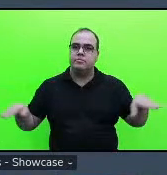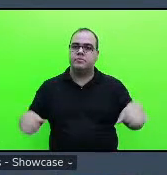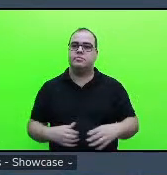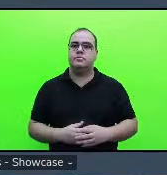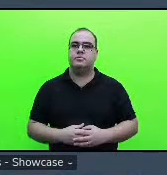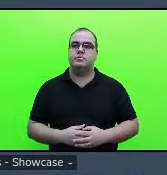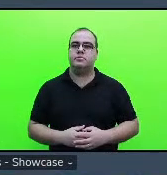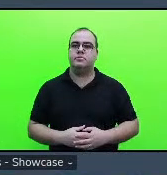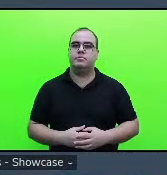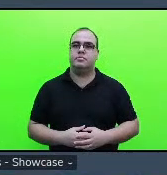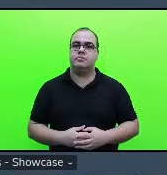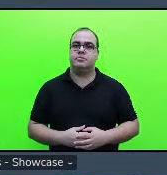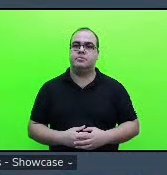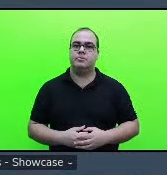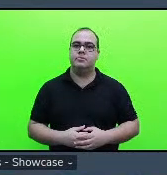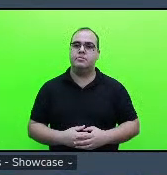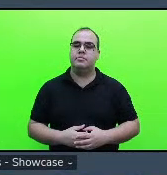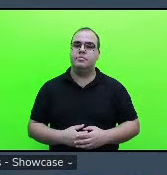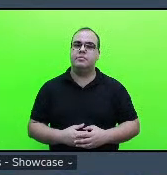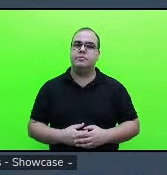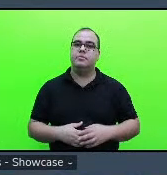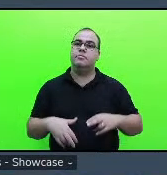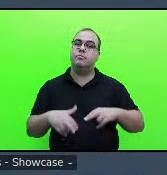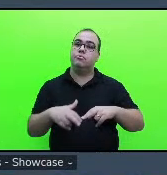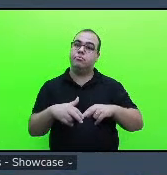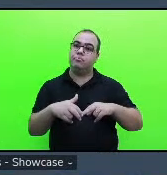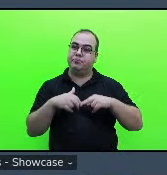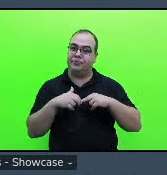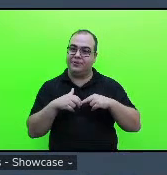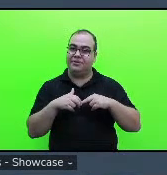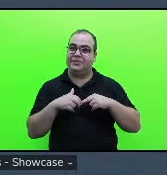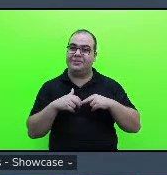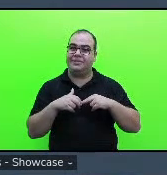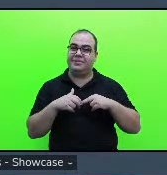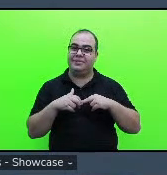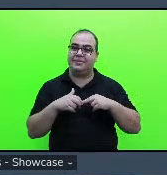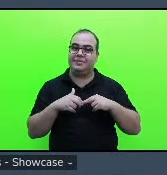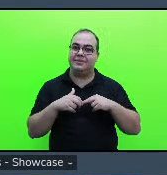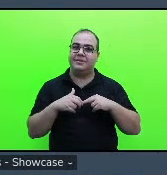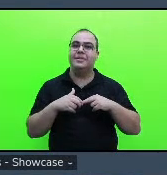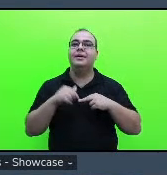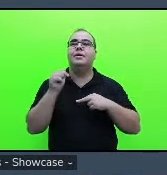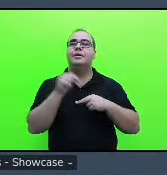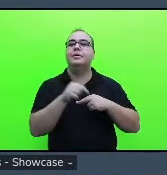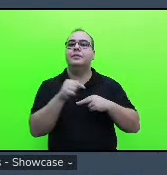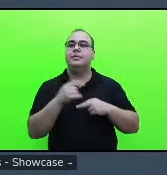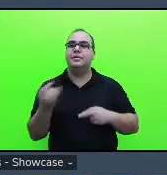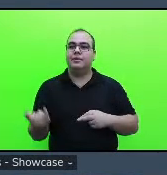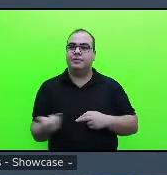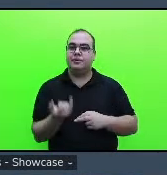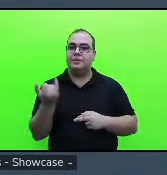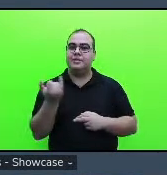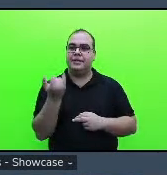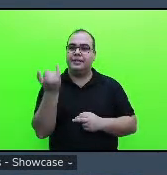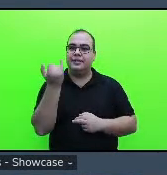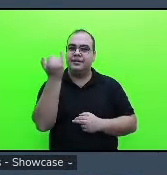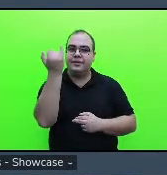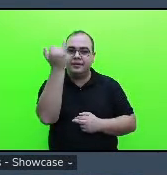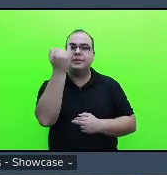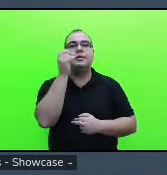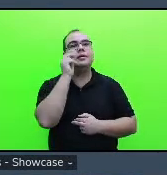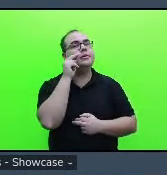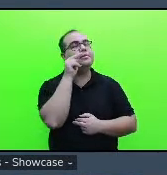por isso ele é de suma importância e relevância porque há uma necessidade de trabalhar